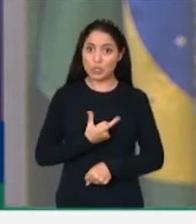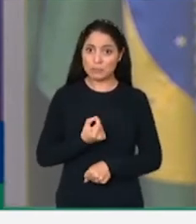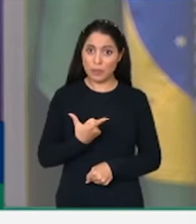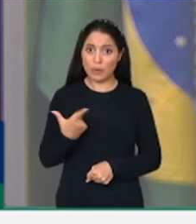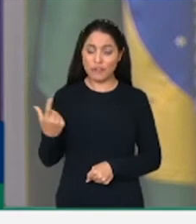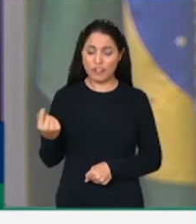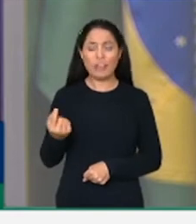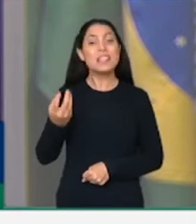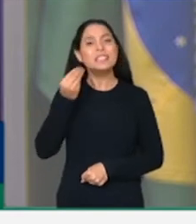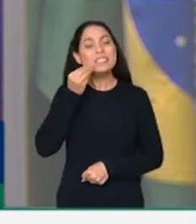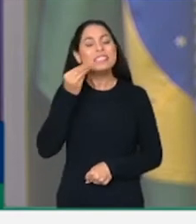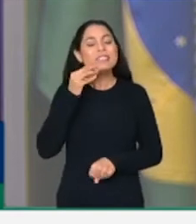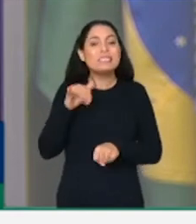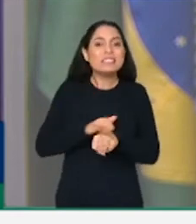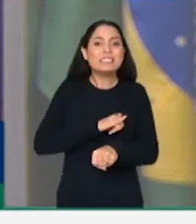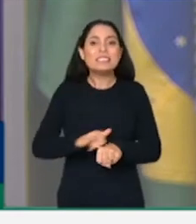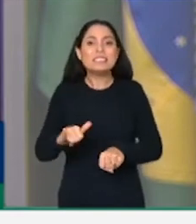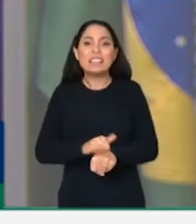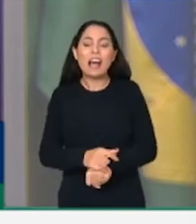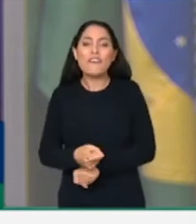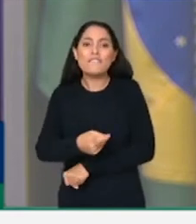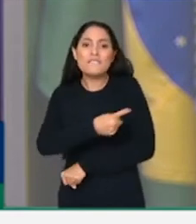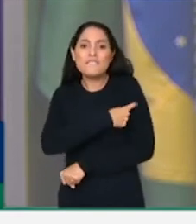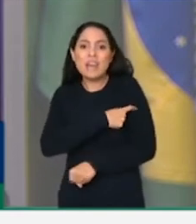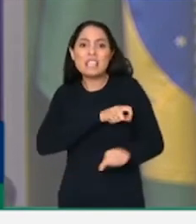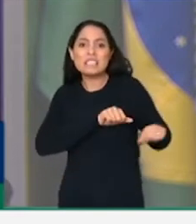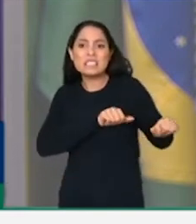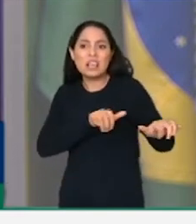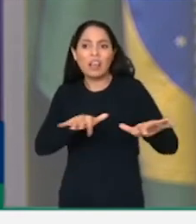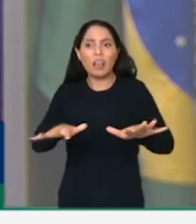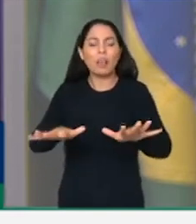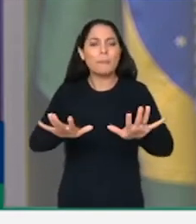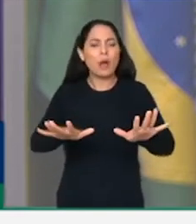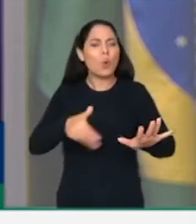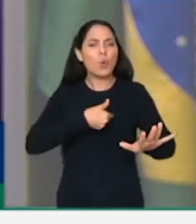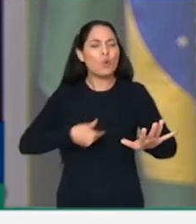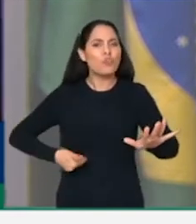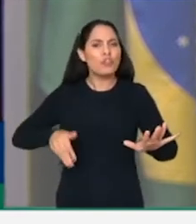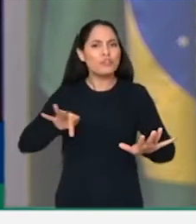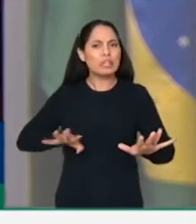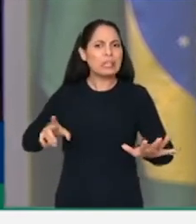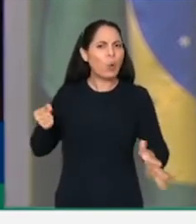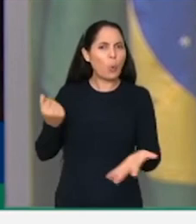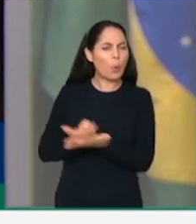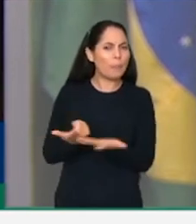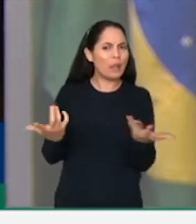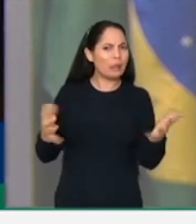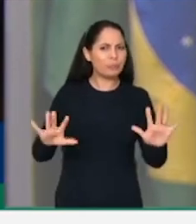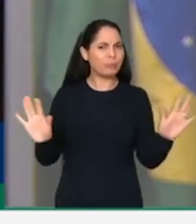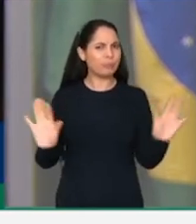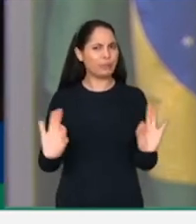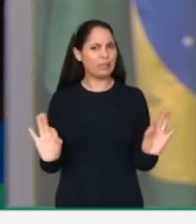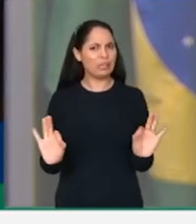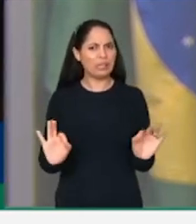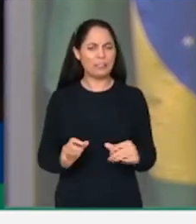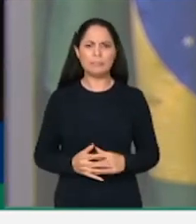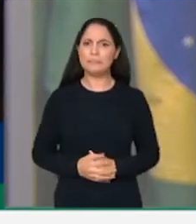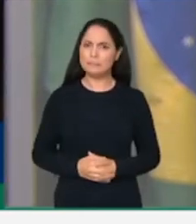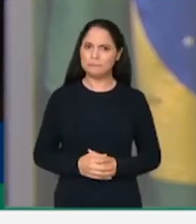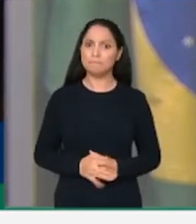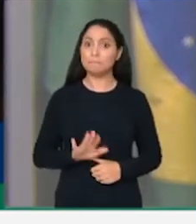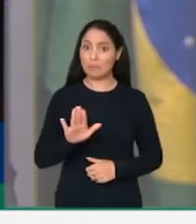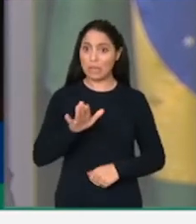fazer a venda de vacinas e o governo não queria comprar. Na verdade, num momento em que não havia nem a